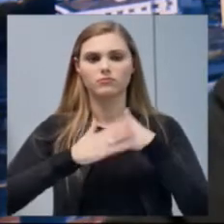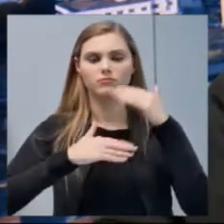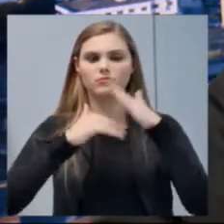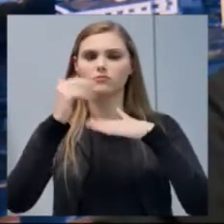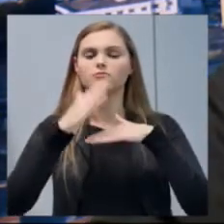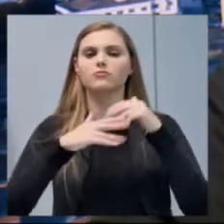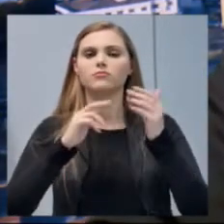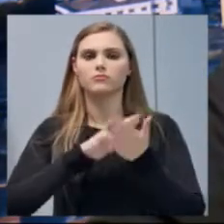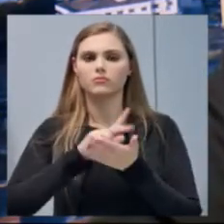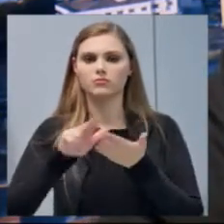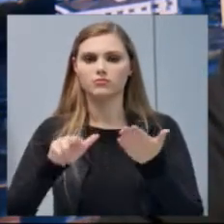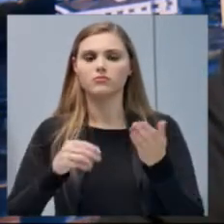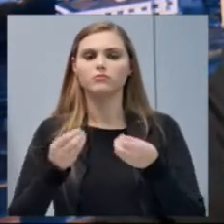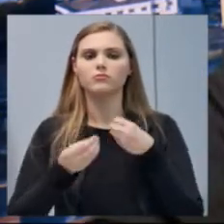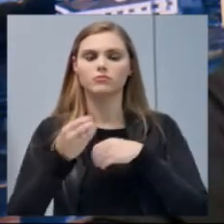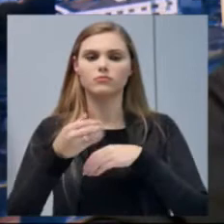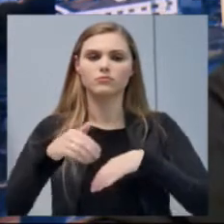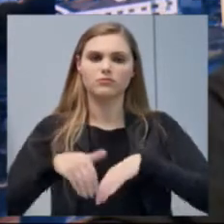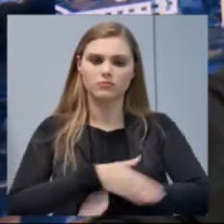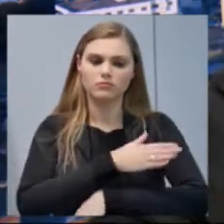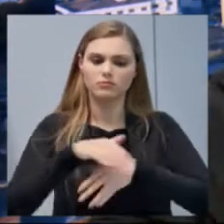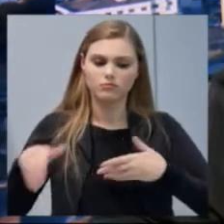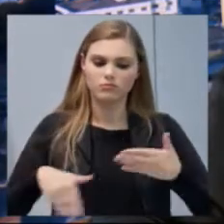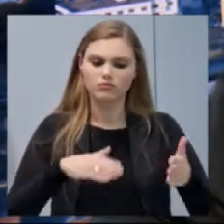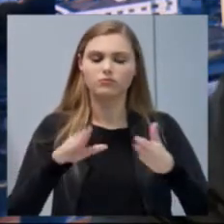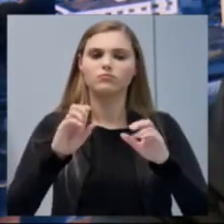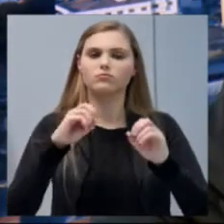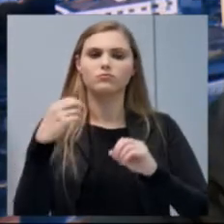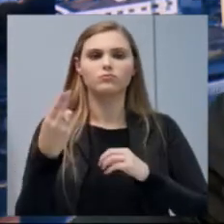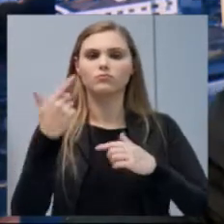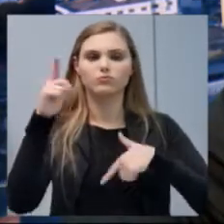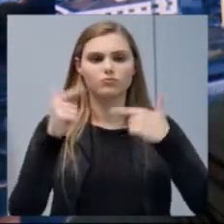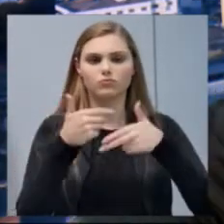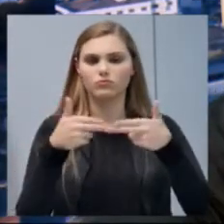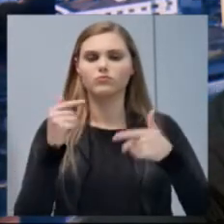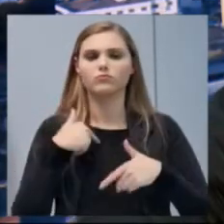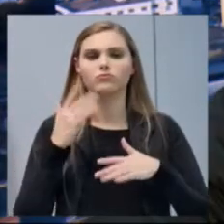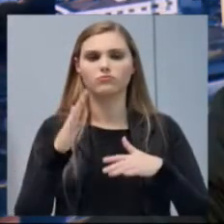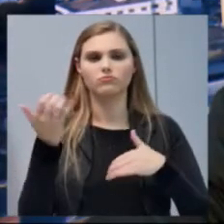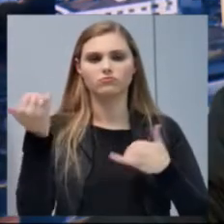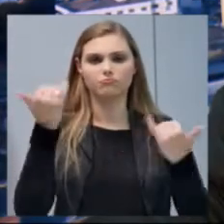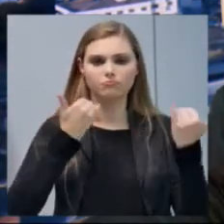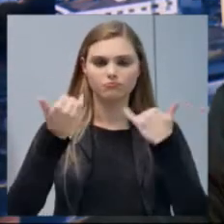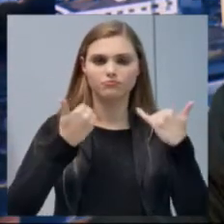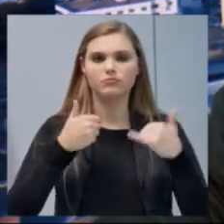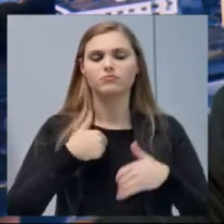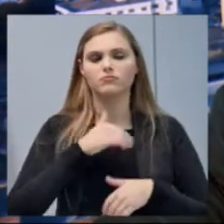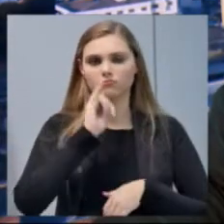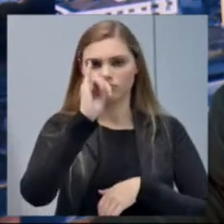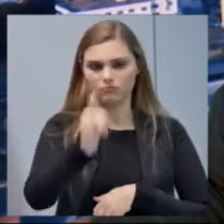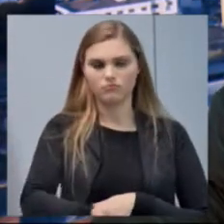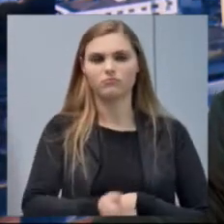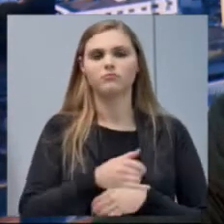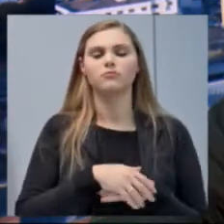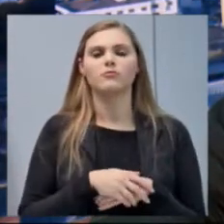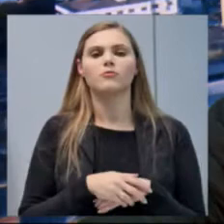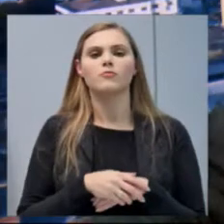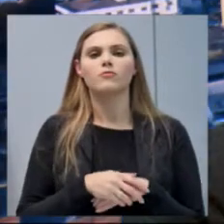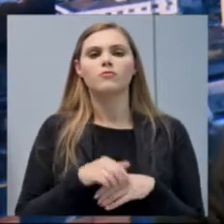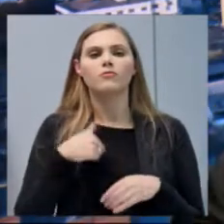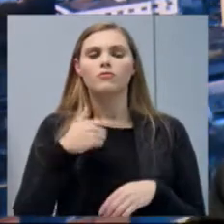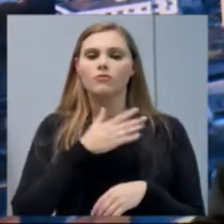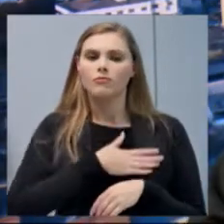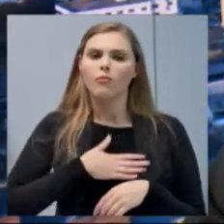de Estrados, presidente, como de outros fatos, que também recebi denúncias, e vou continuar fazendo, as pessoas